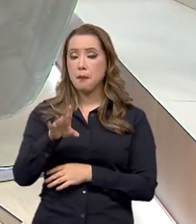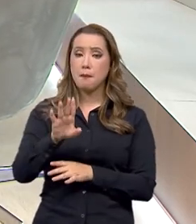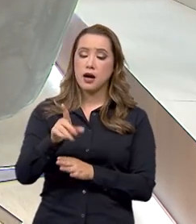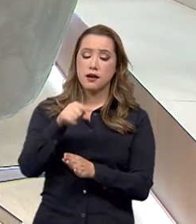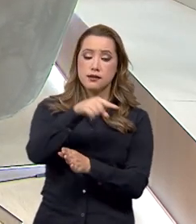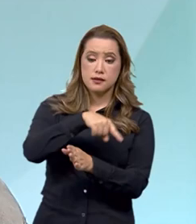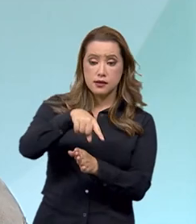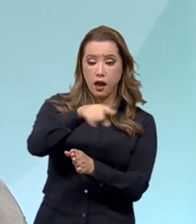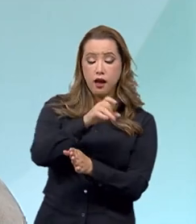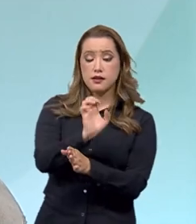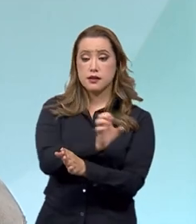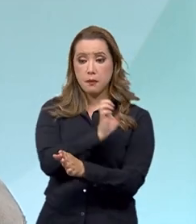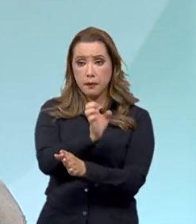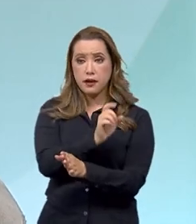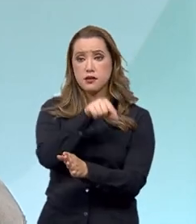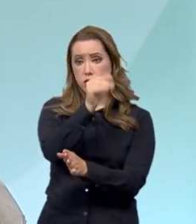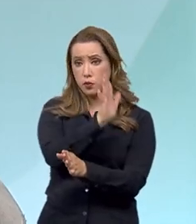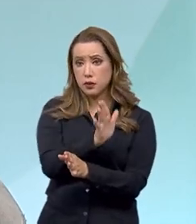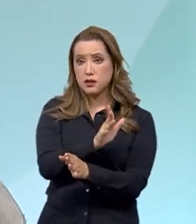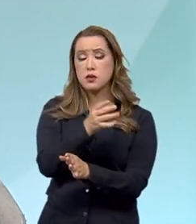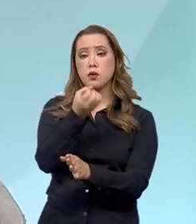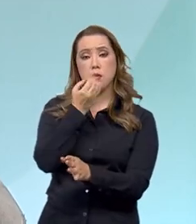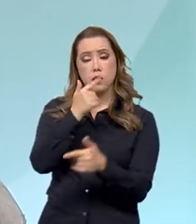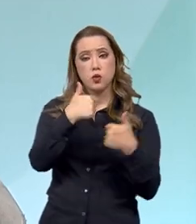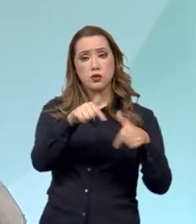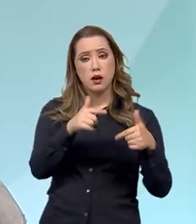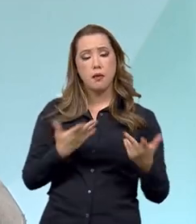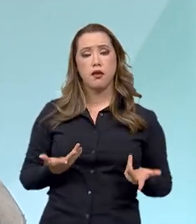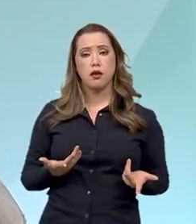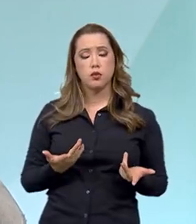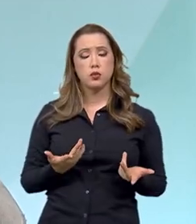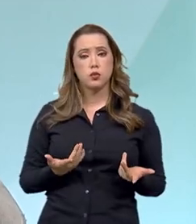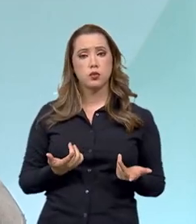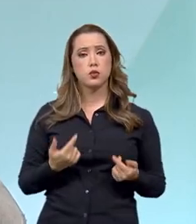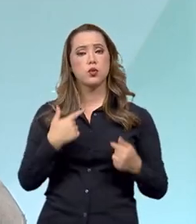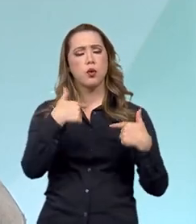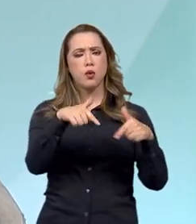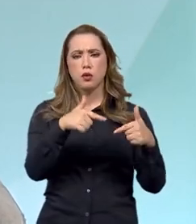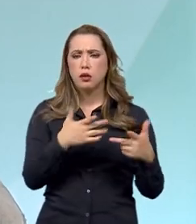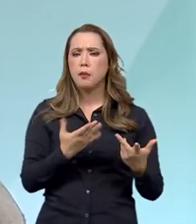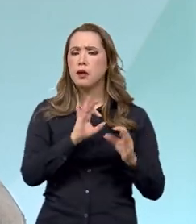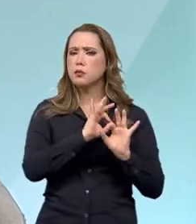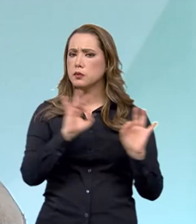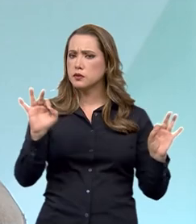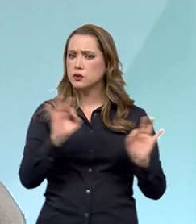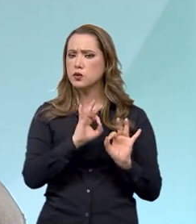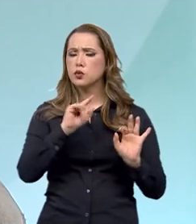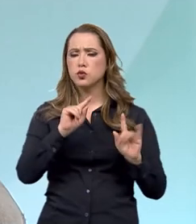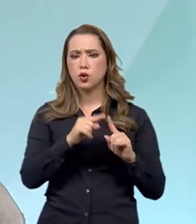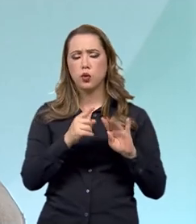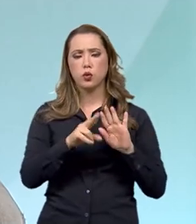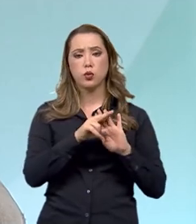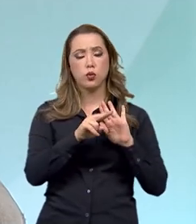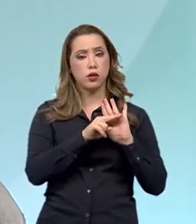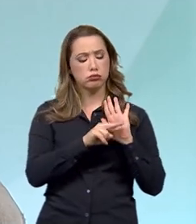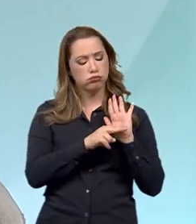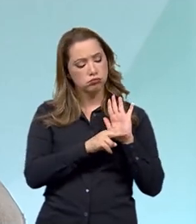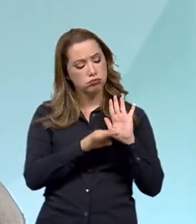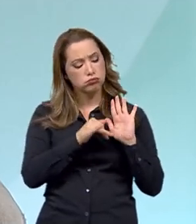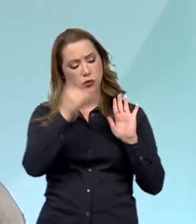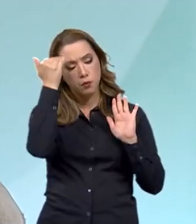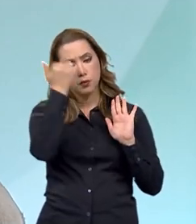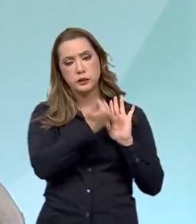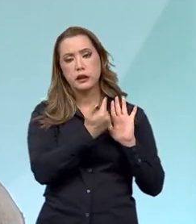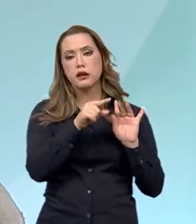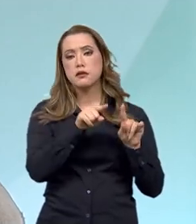importador, que ele tem boas práticas, tem práticas de conformidade, você contemplar